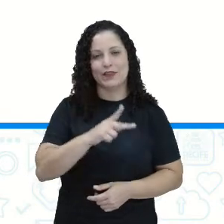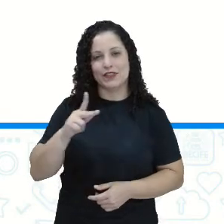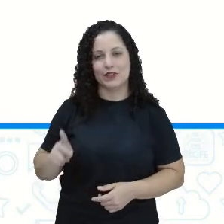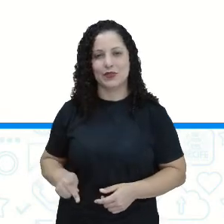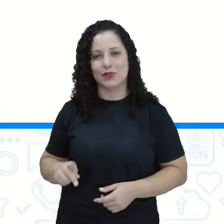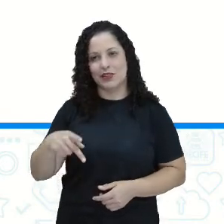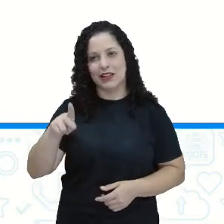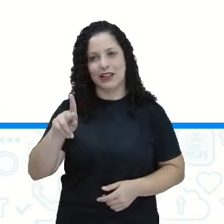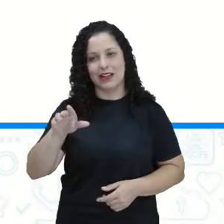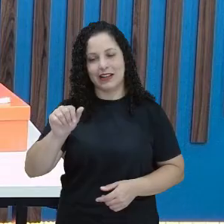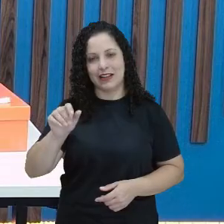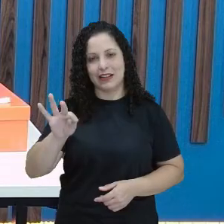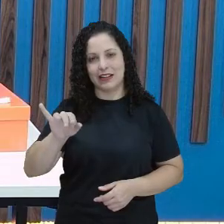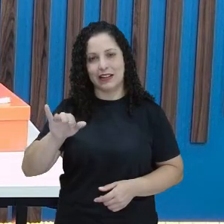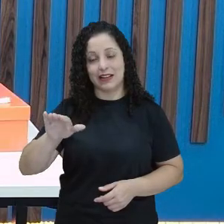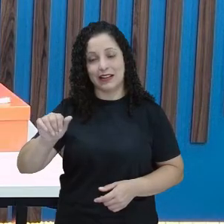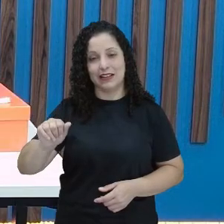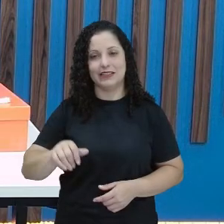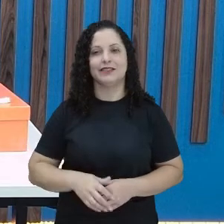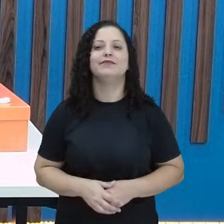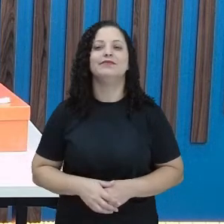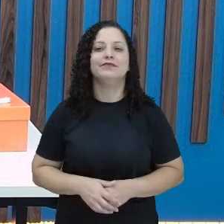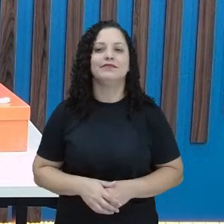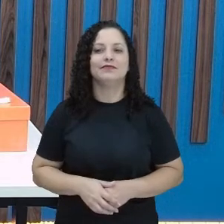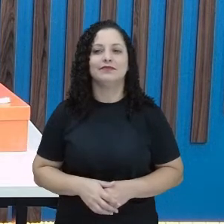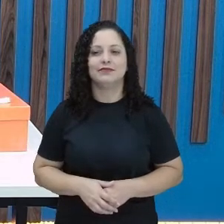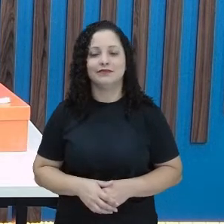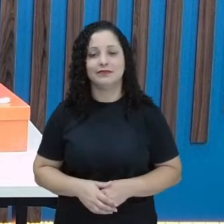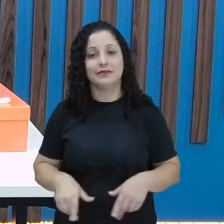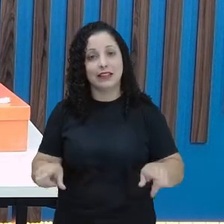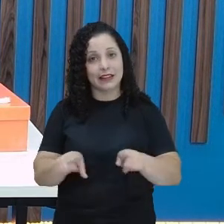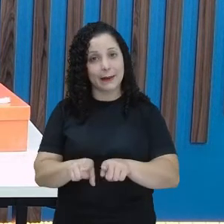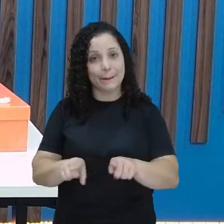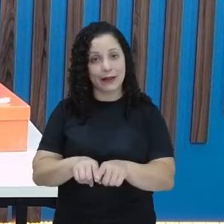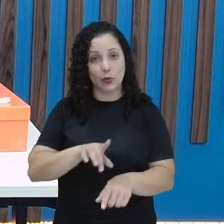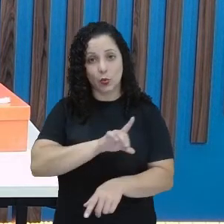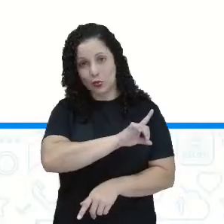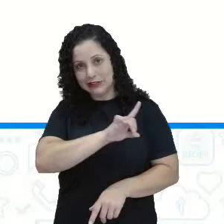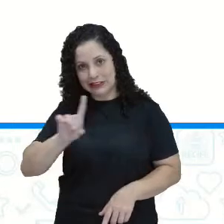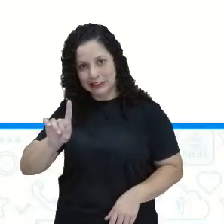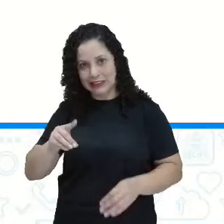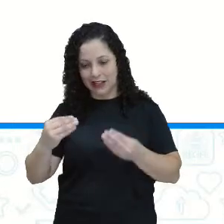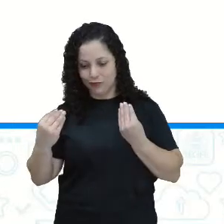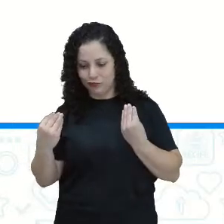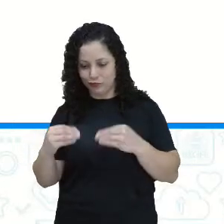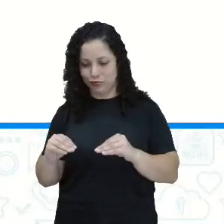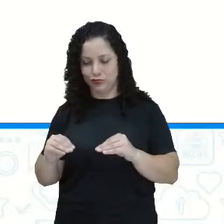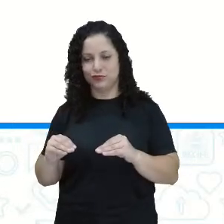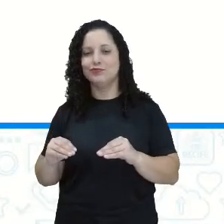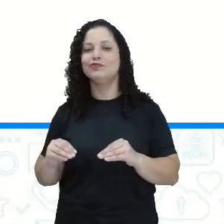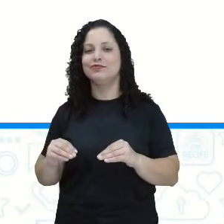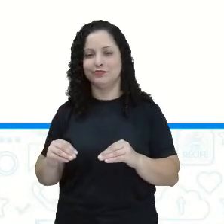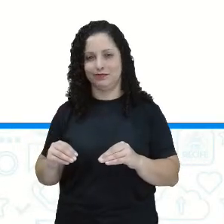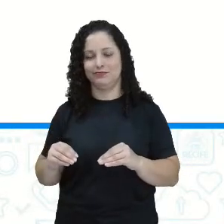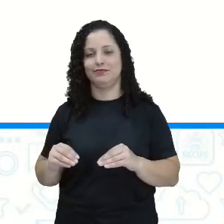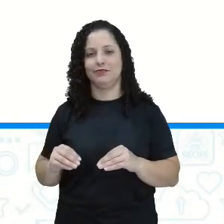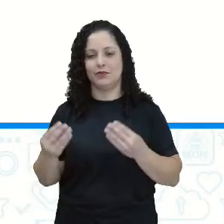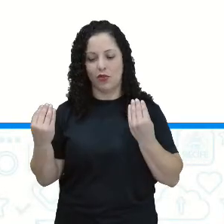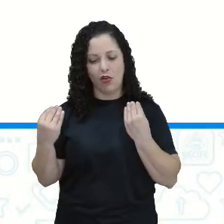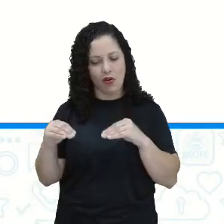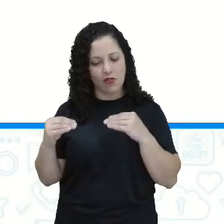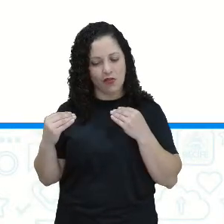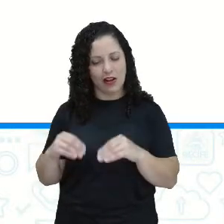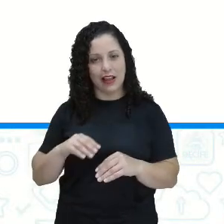Cátia. E o que eu falei para vocês? A data aqui é muito importante. Está logo no finalzinho.